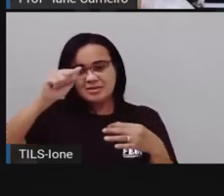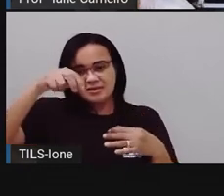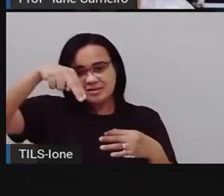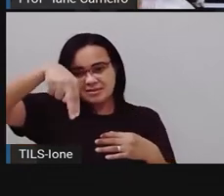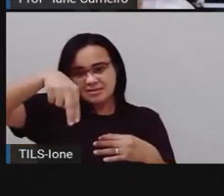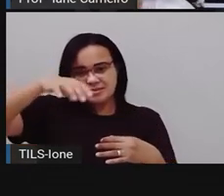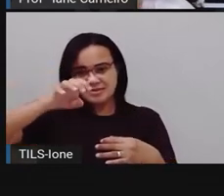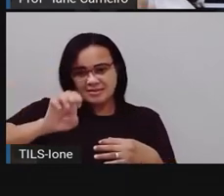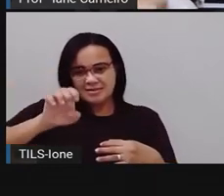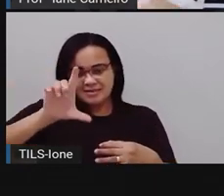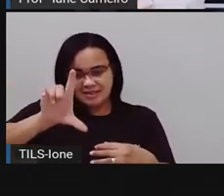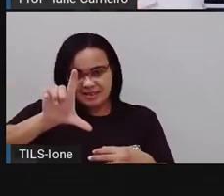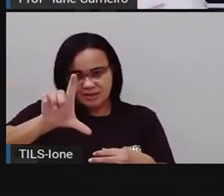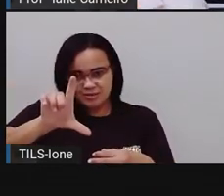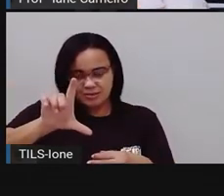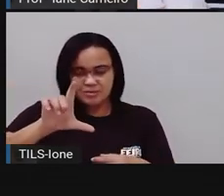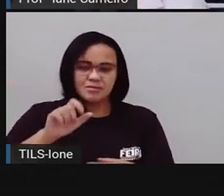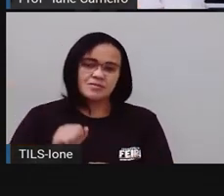Anel.